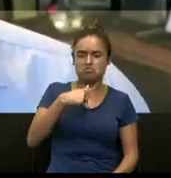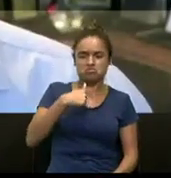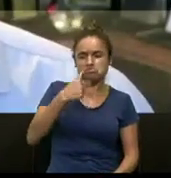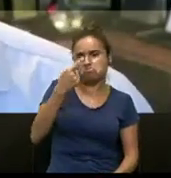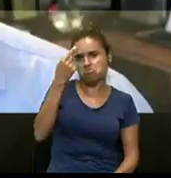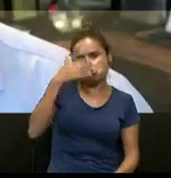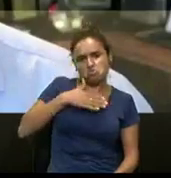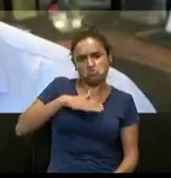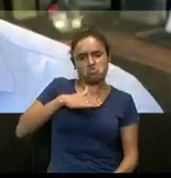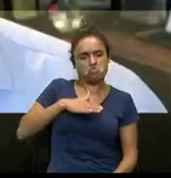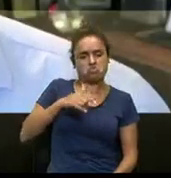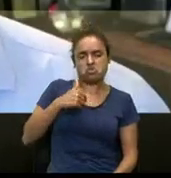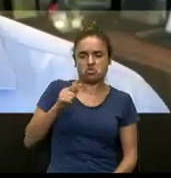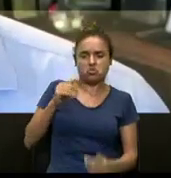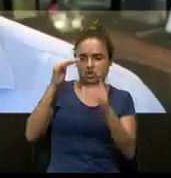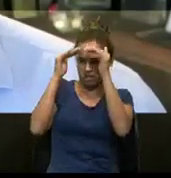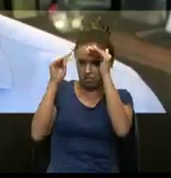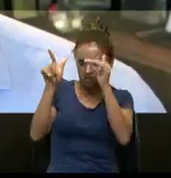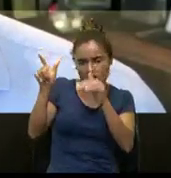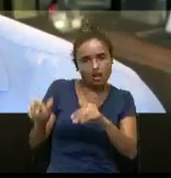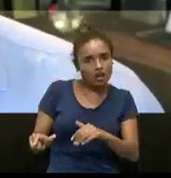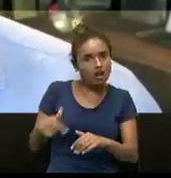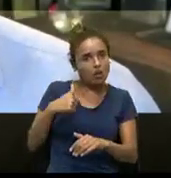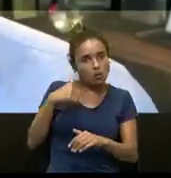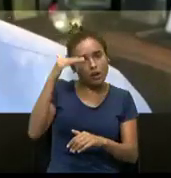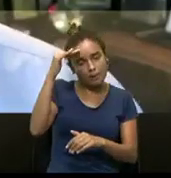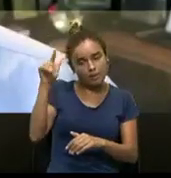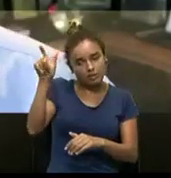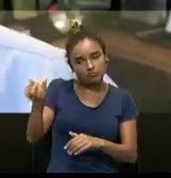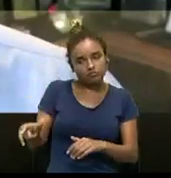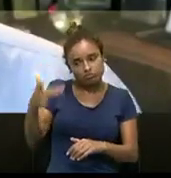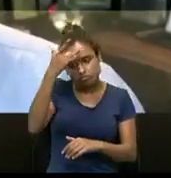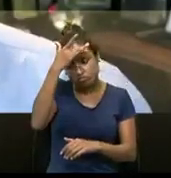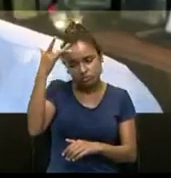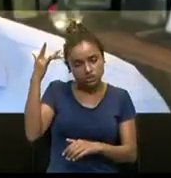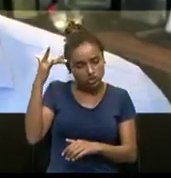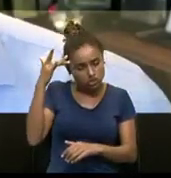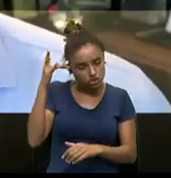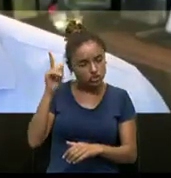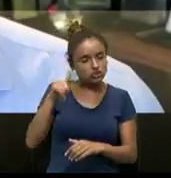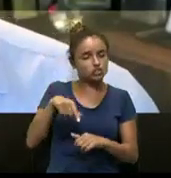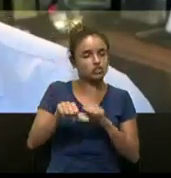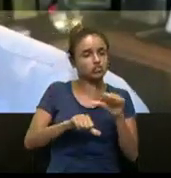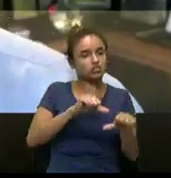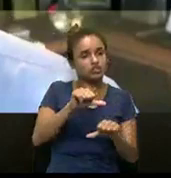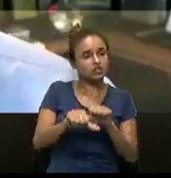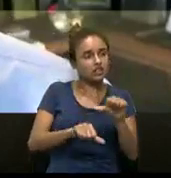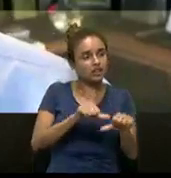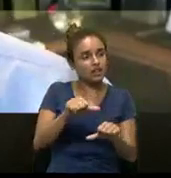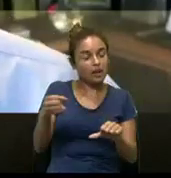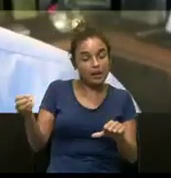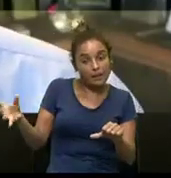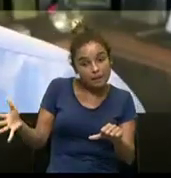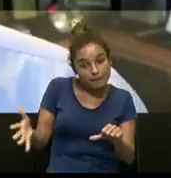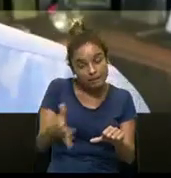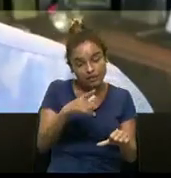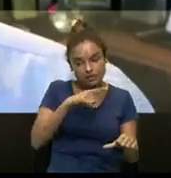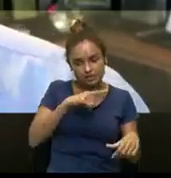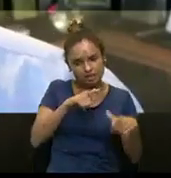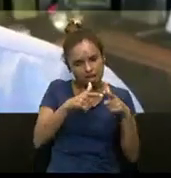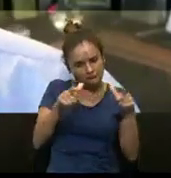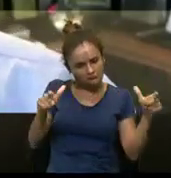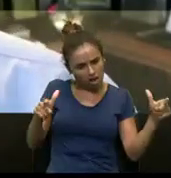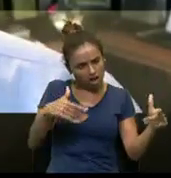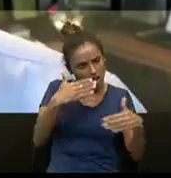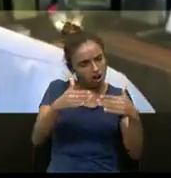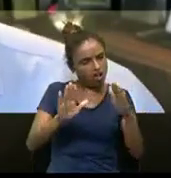respeite as pessoas que investem. Então, Bitcoin é tipicamente um mercado inovador, um mercado incipiente, um mercado que tem, apesar de